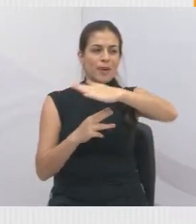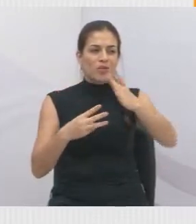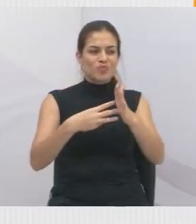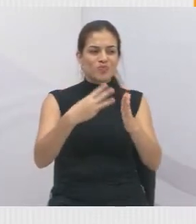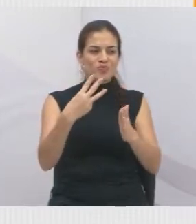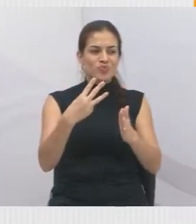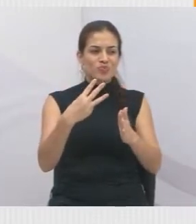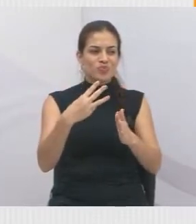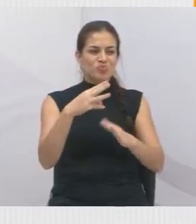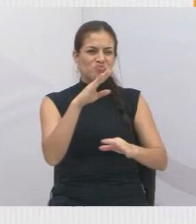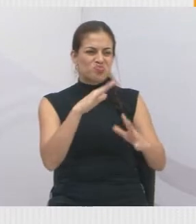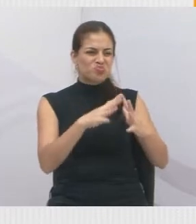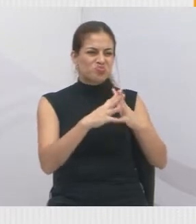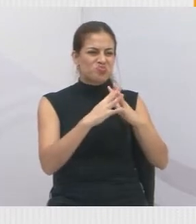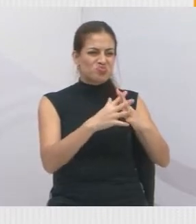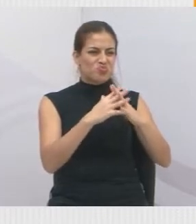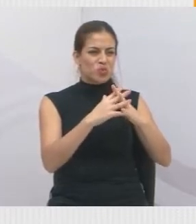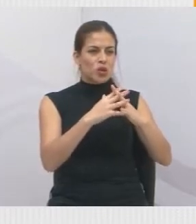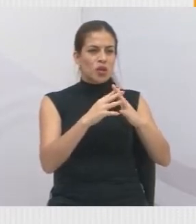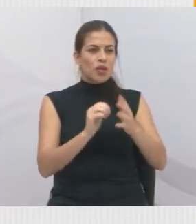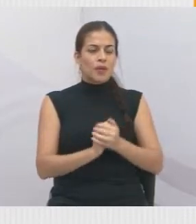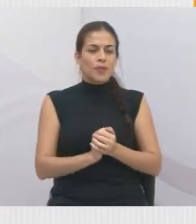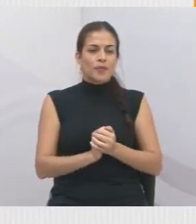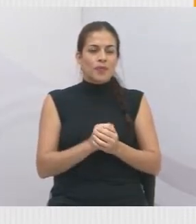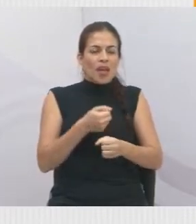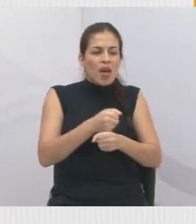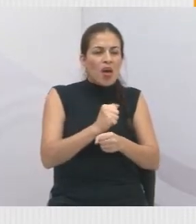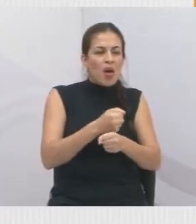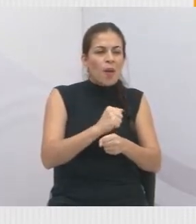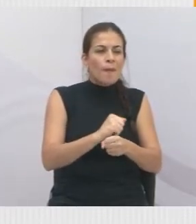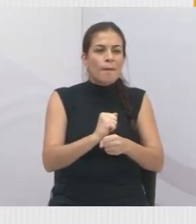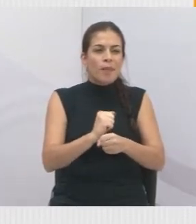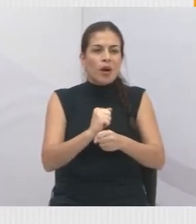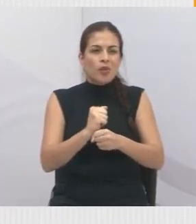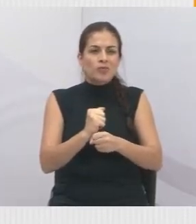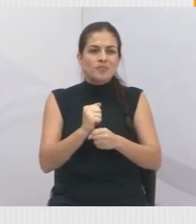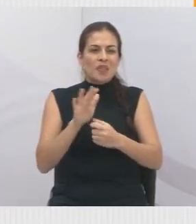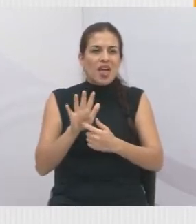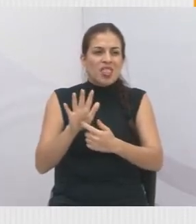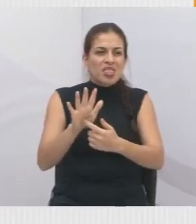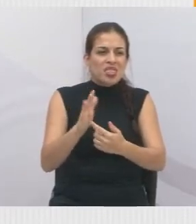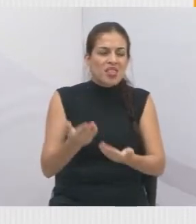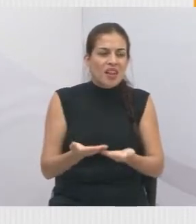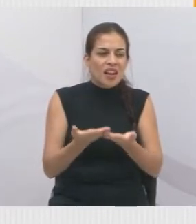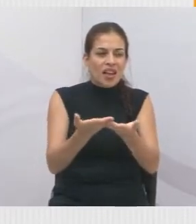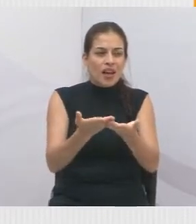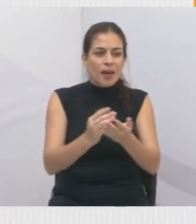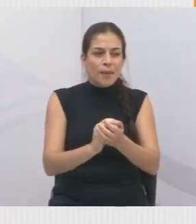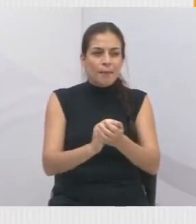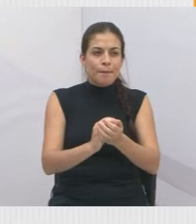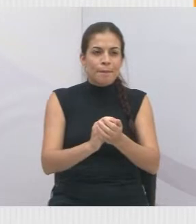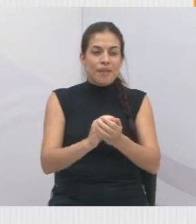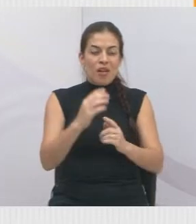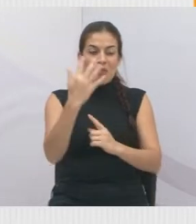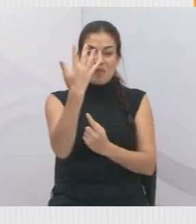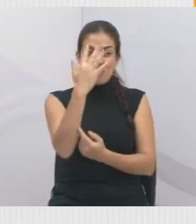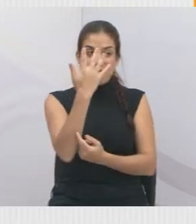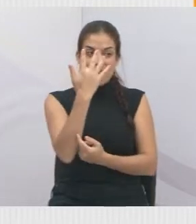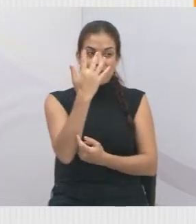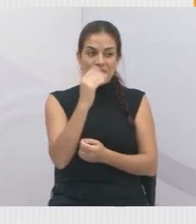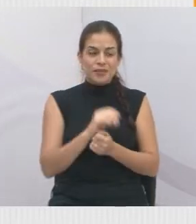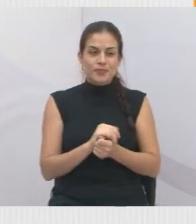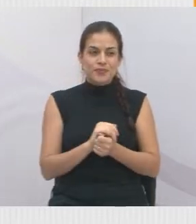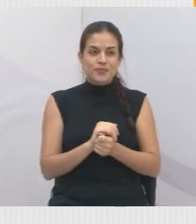obra tinha previsão de entrega em fevereiro de 2021. Já faz um ano de atraso dessa